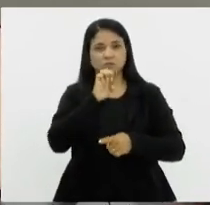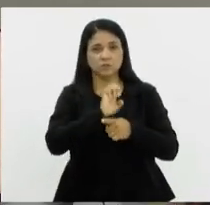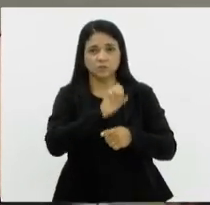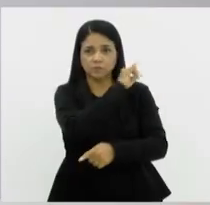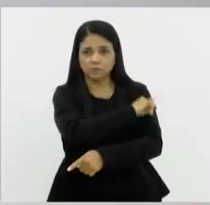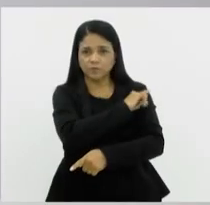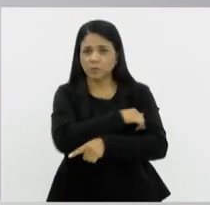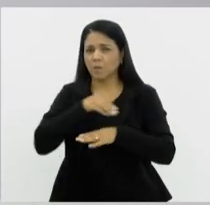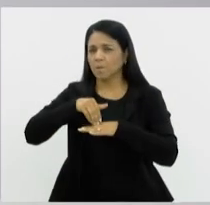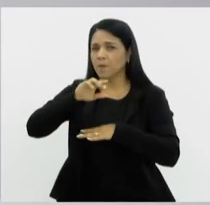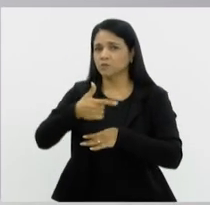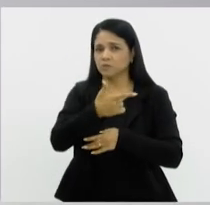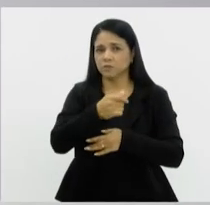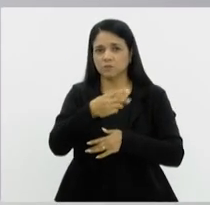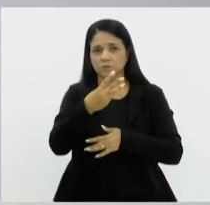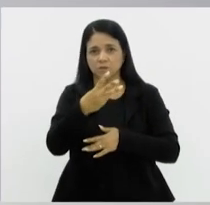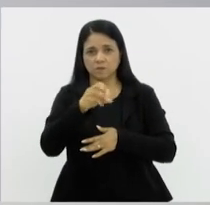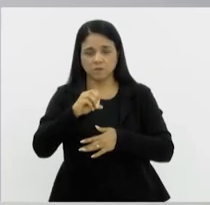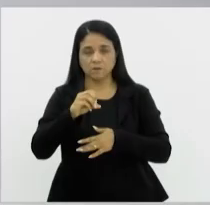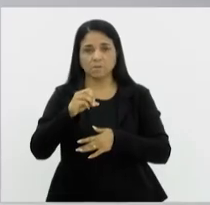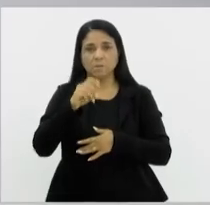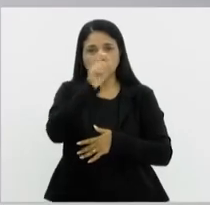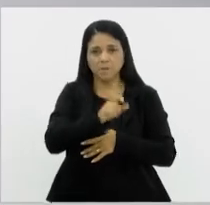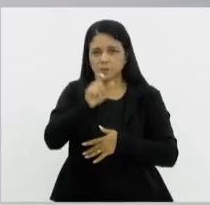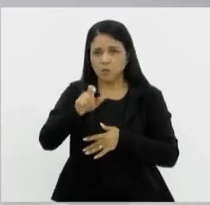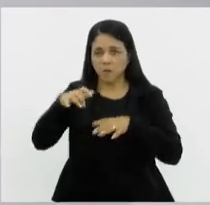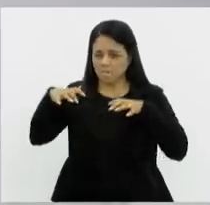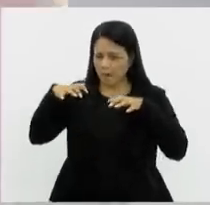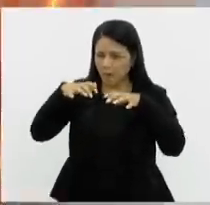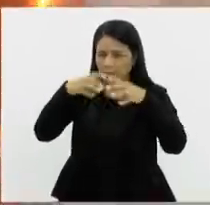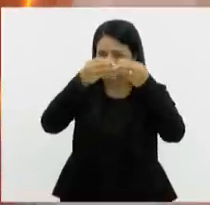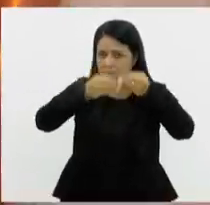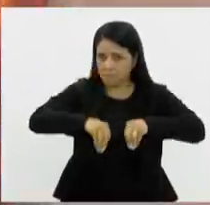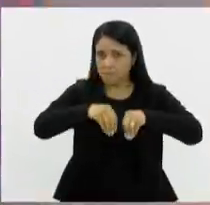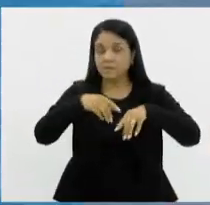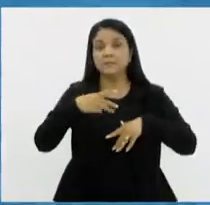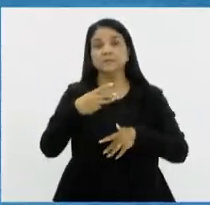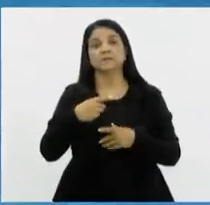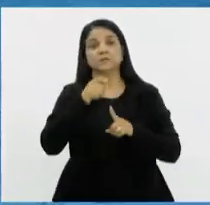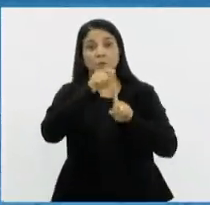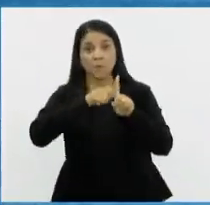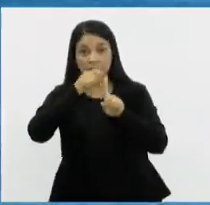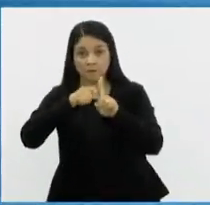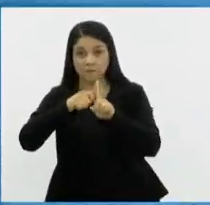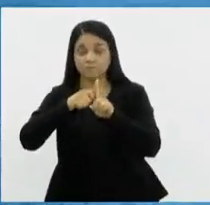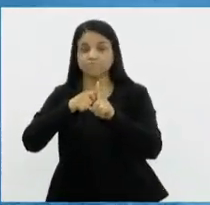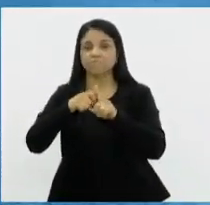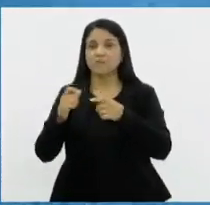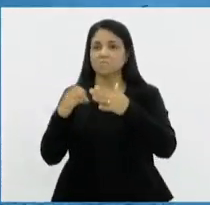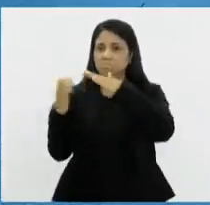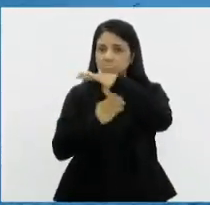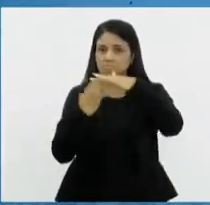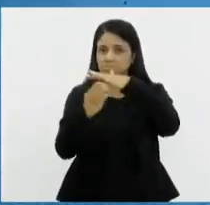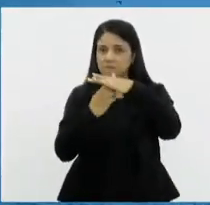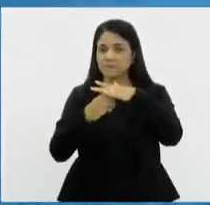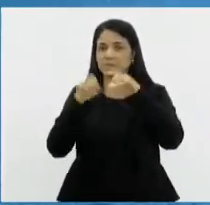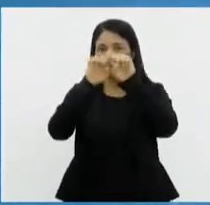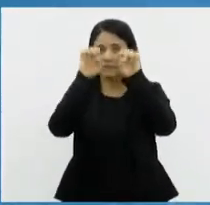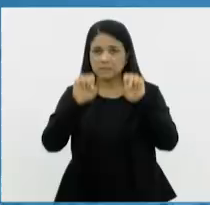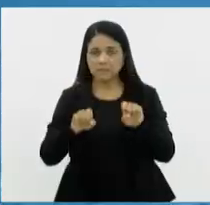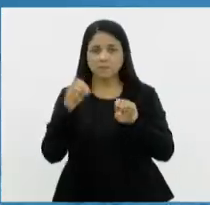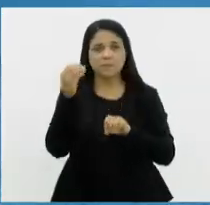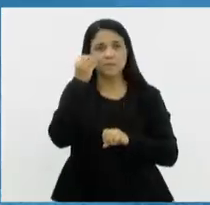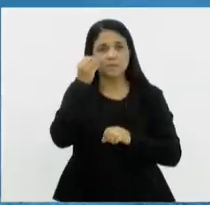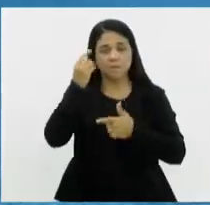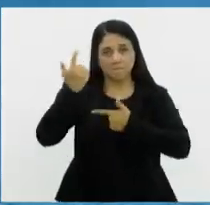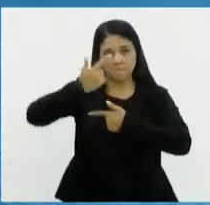mil pessoas afetadas pelas chuvas em 30 dias. Concessionária começa a testar novo sistema de pagamento